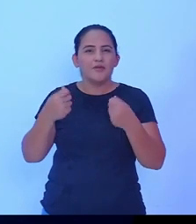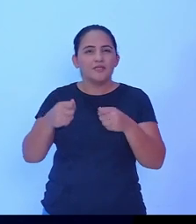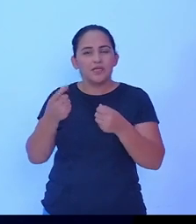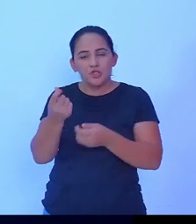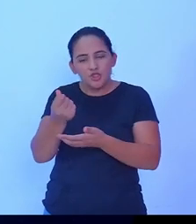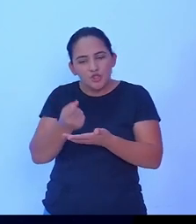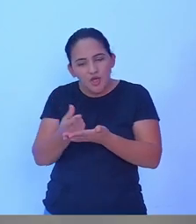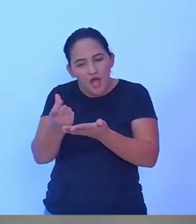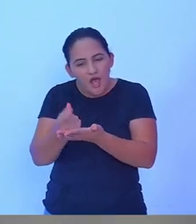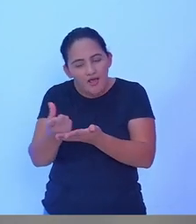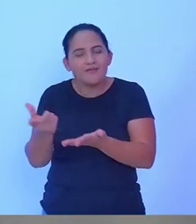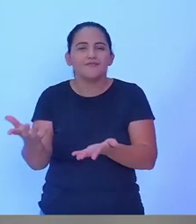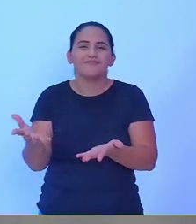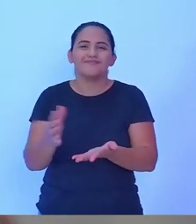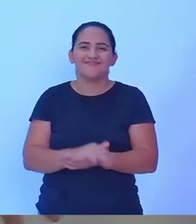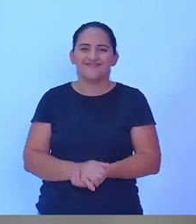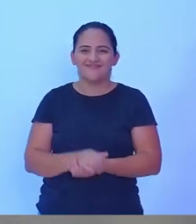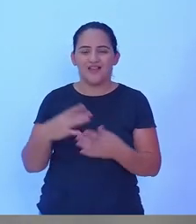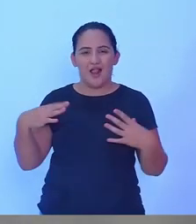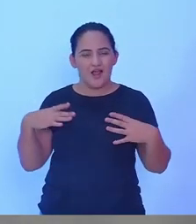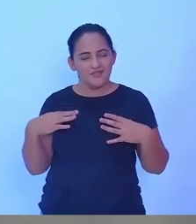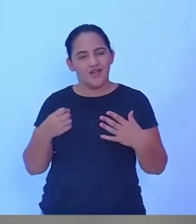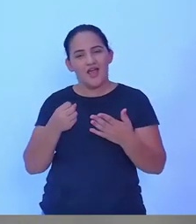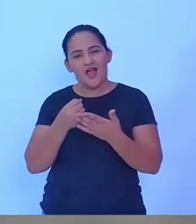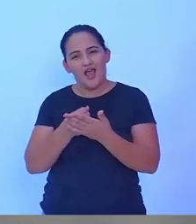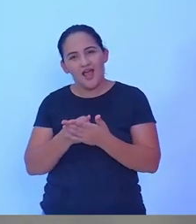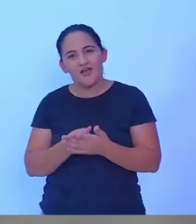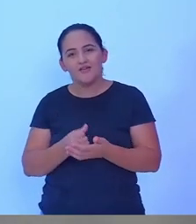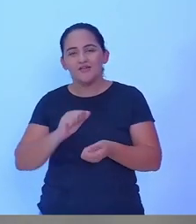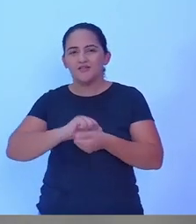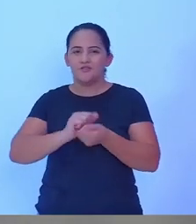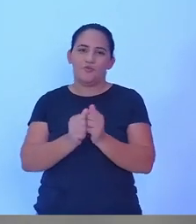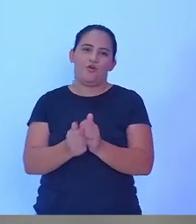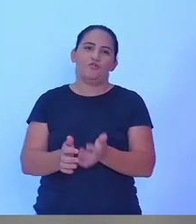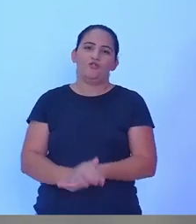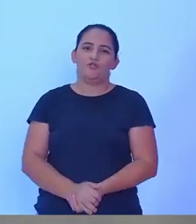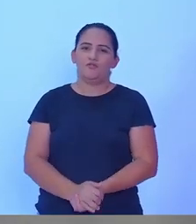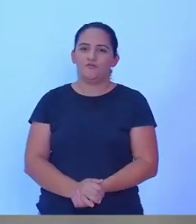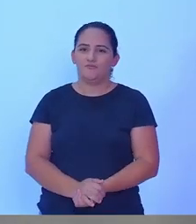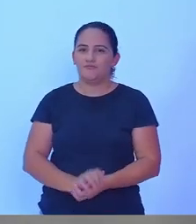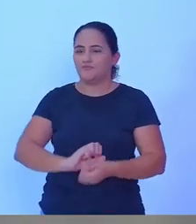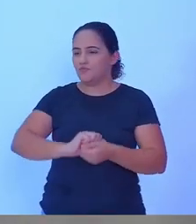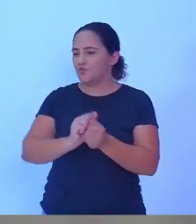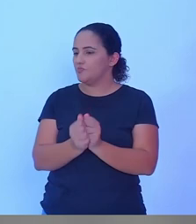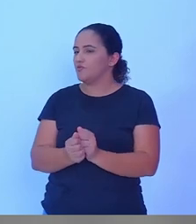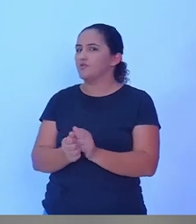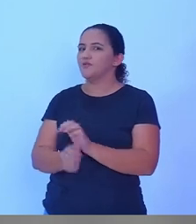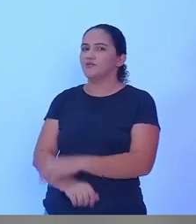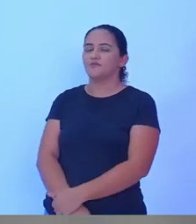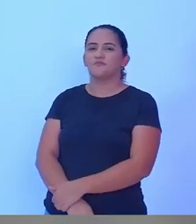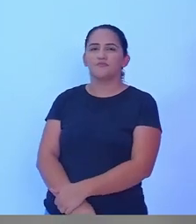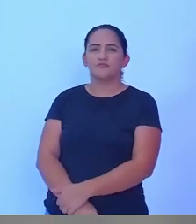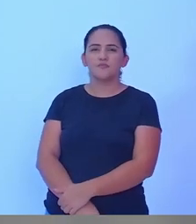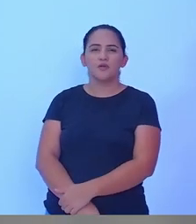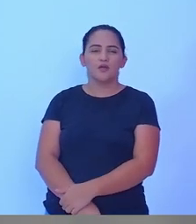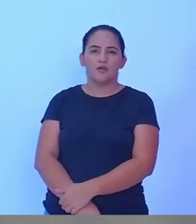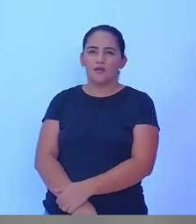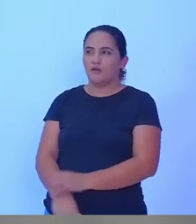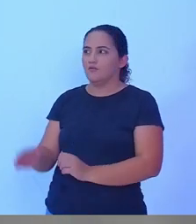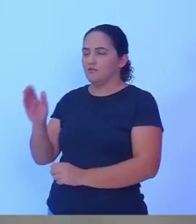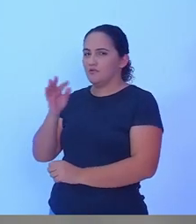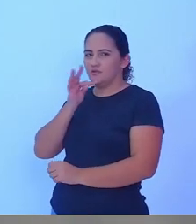Muito obrigado, candidato. Agora, candidato Tiago terá um minuto para a